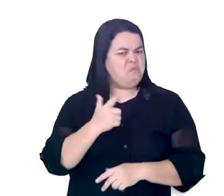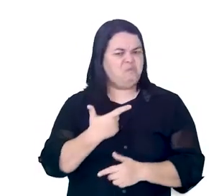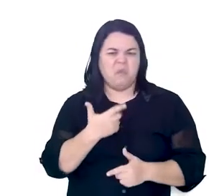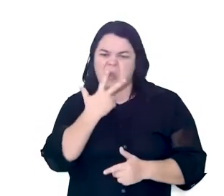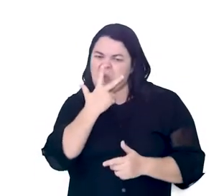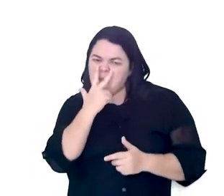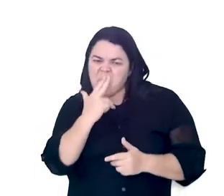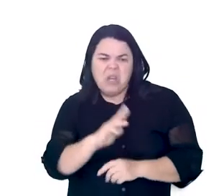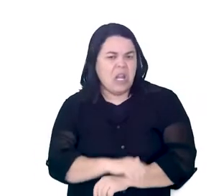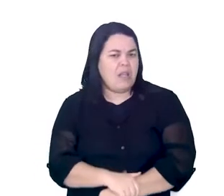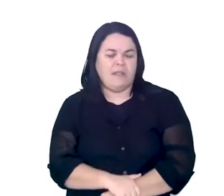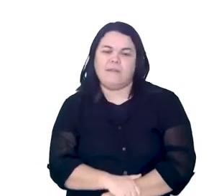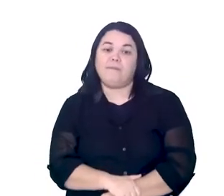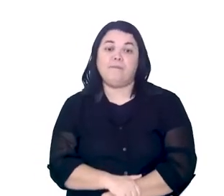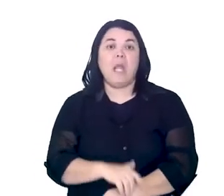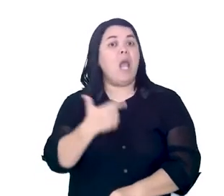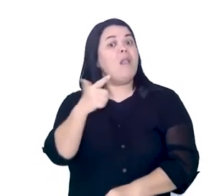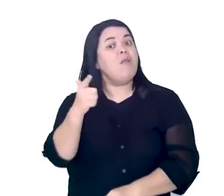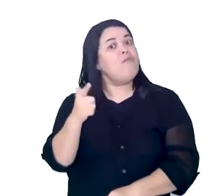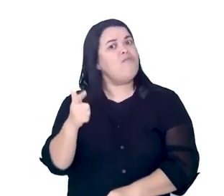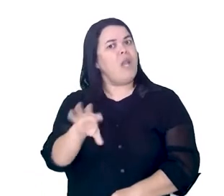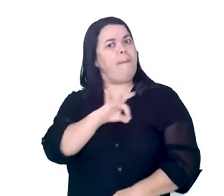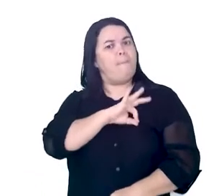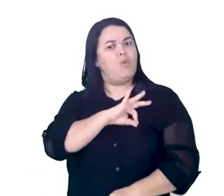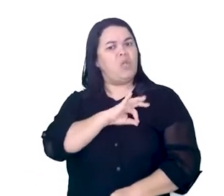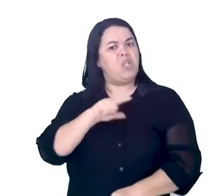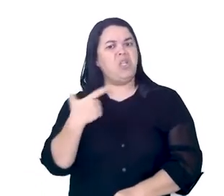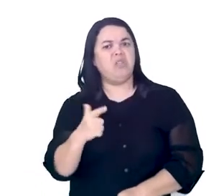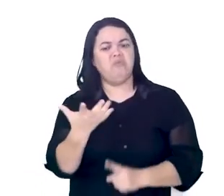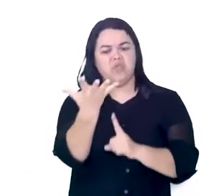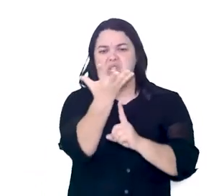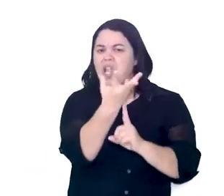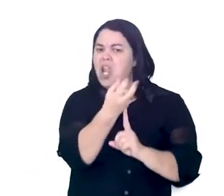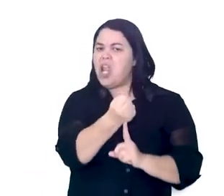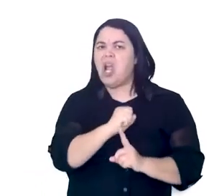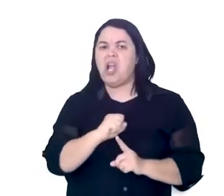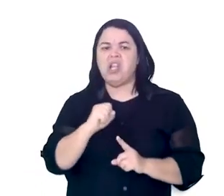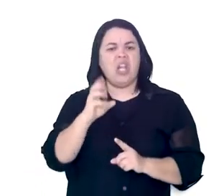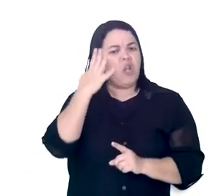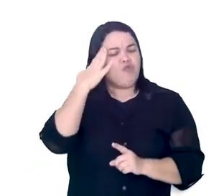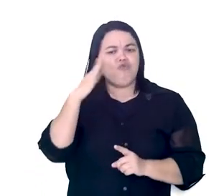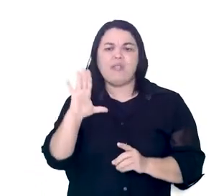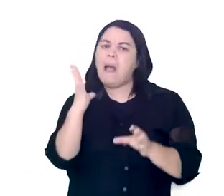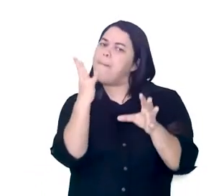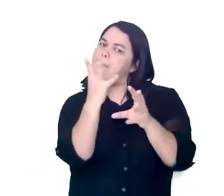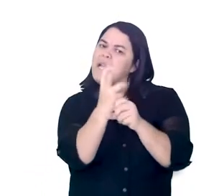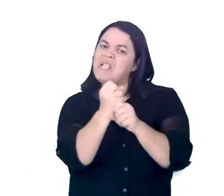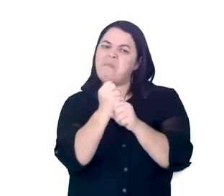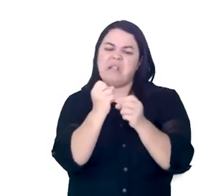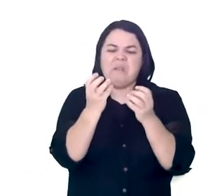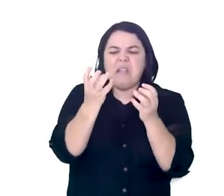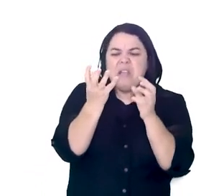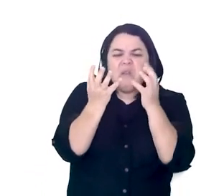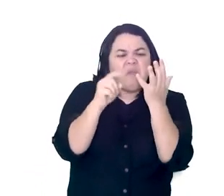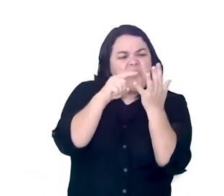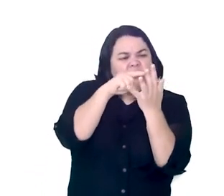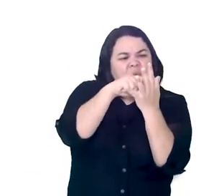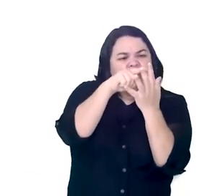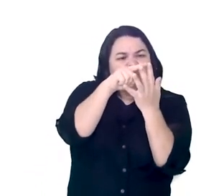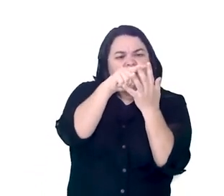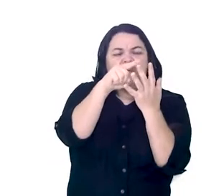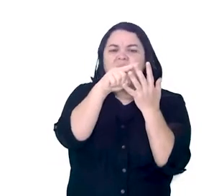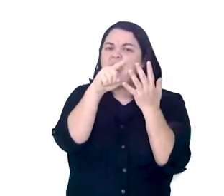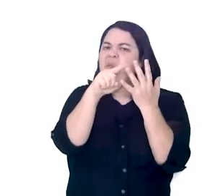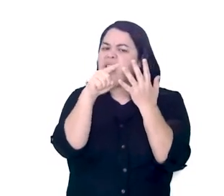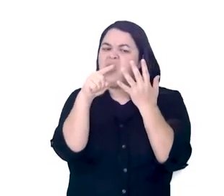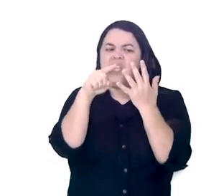arte, nem polícia alguma. Nem sabem contar mais do que quatro. Os demais números notam-se